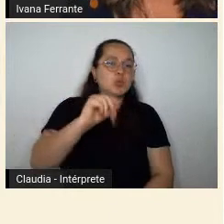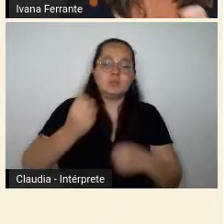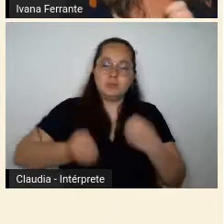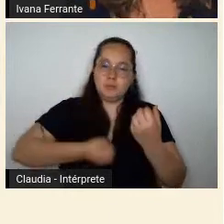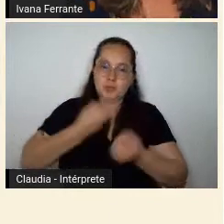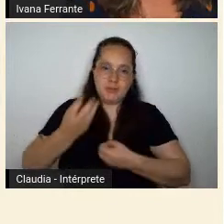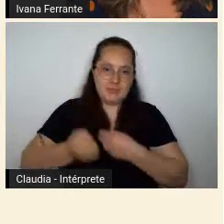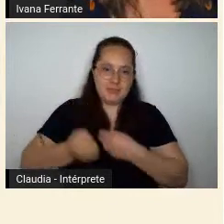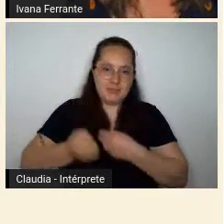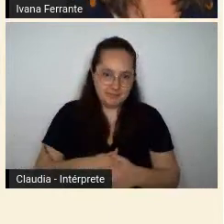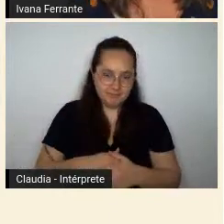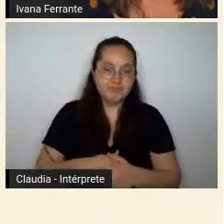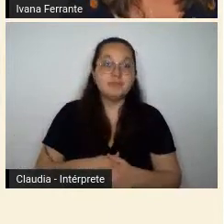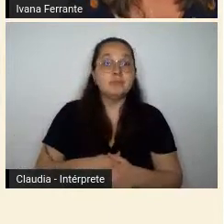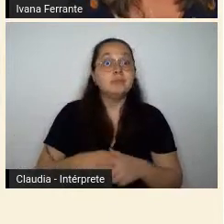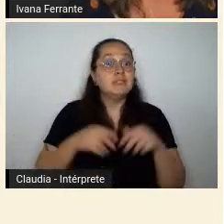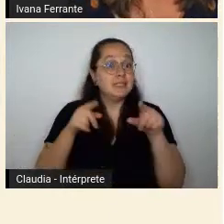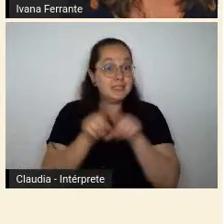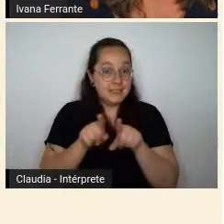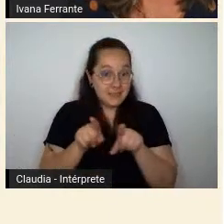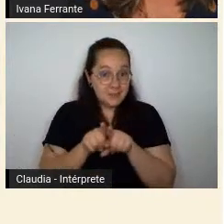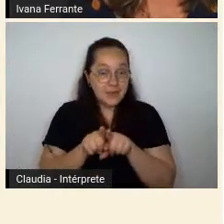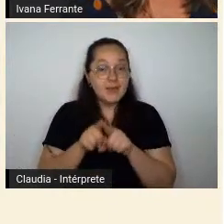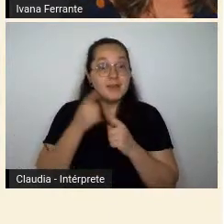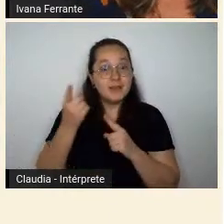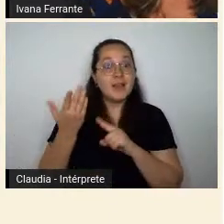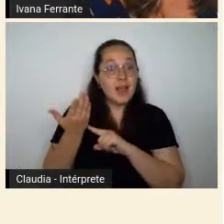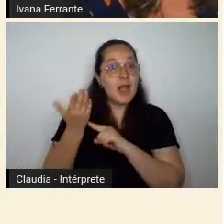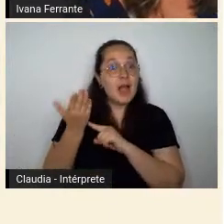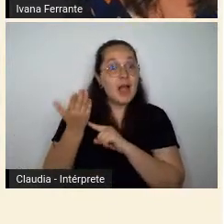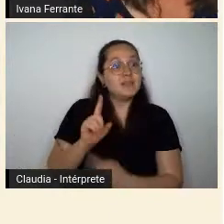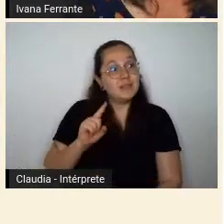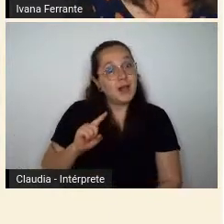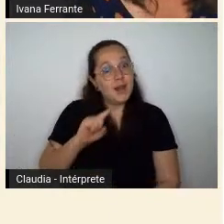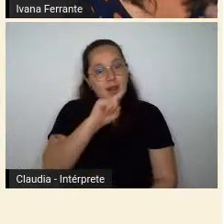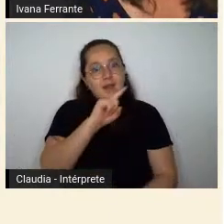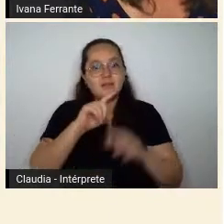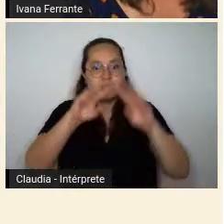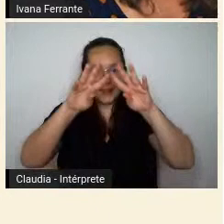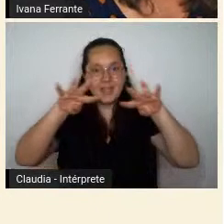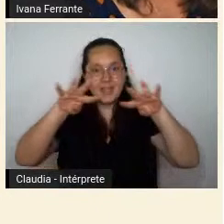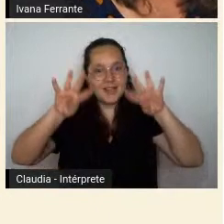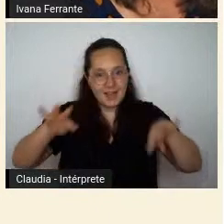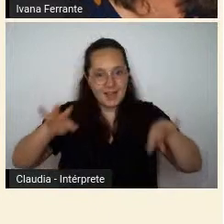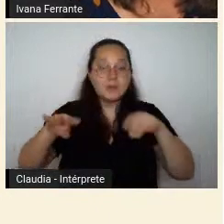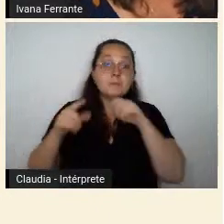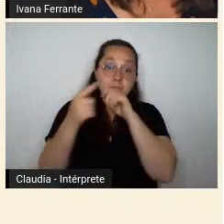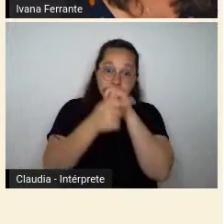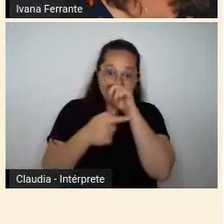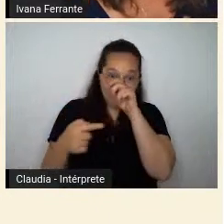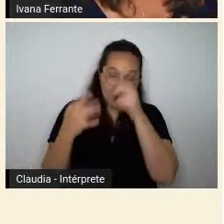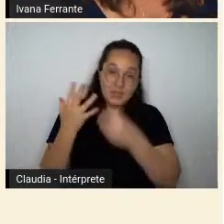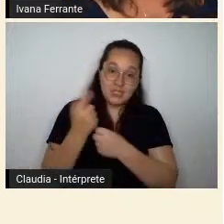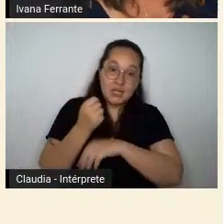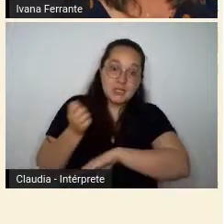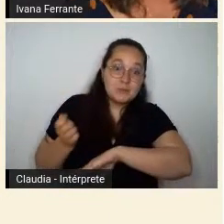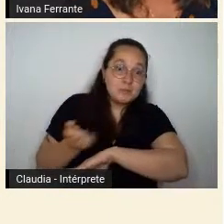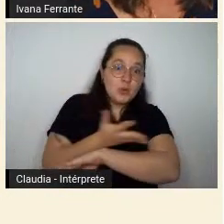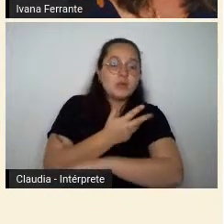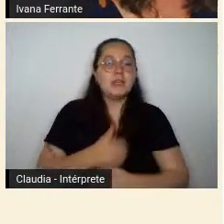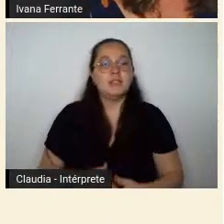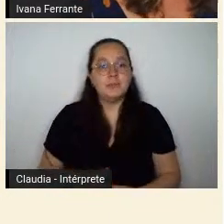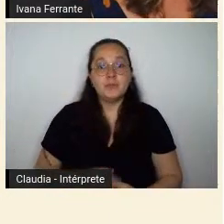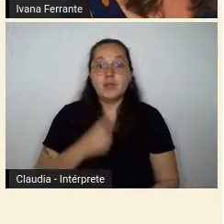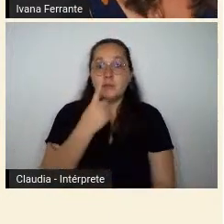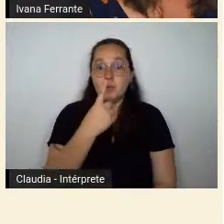poética que apresenta na Semana de Arte Moderna. Em 1912, ele se mudou com a família